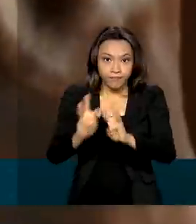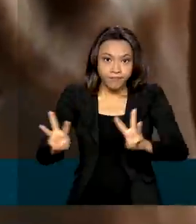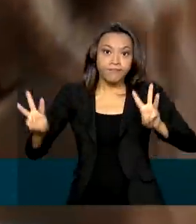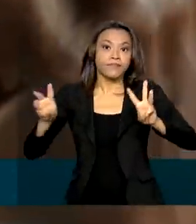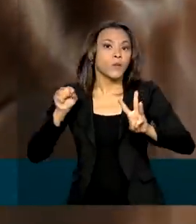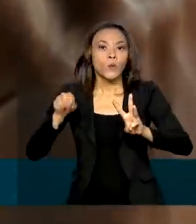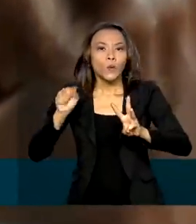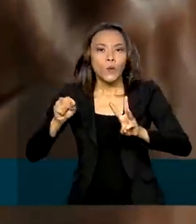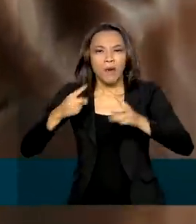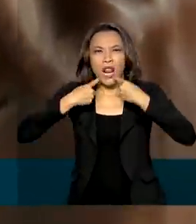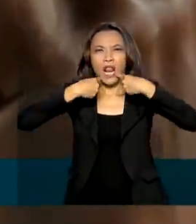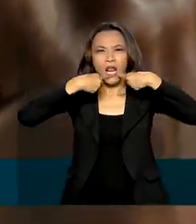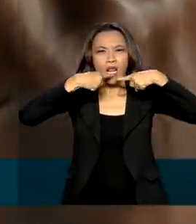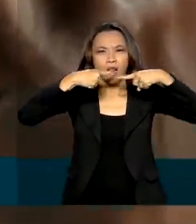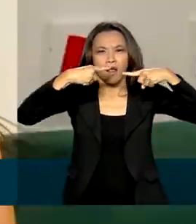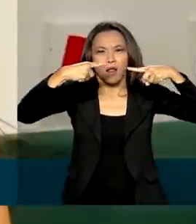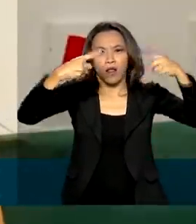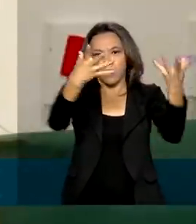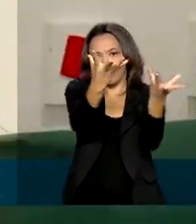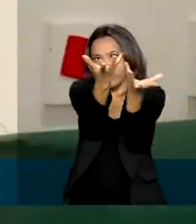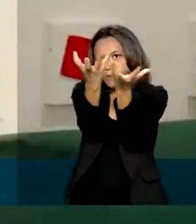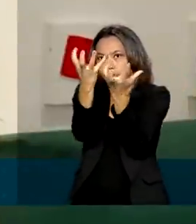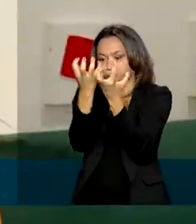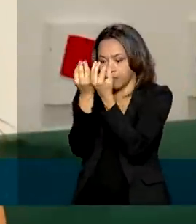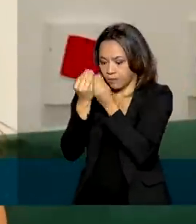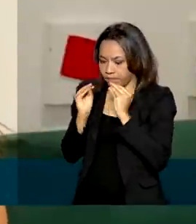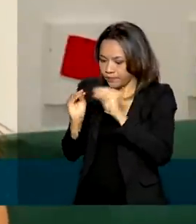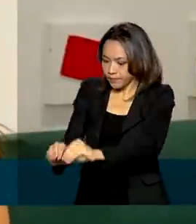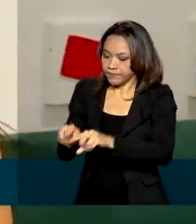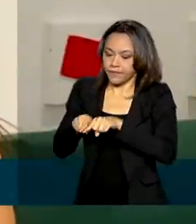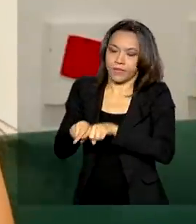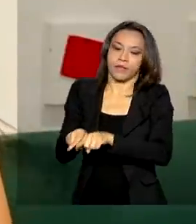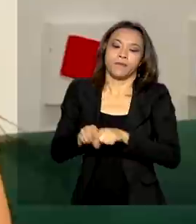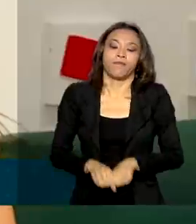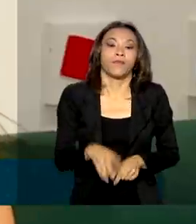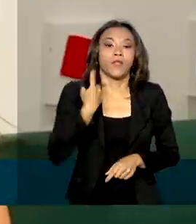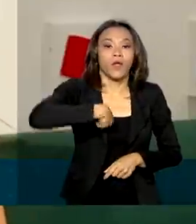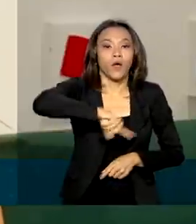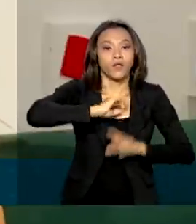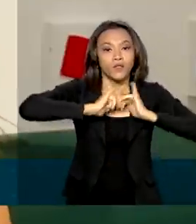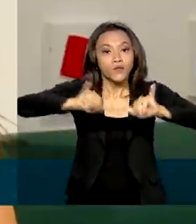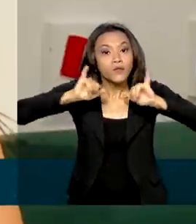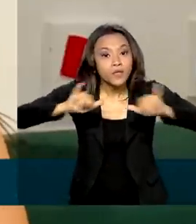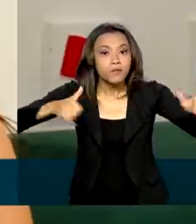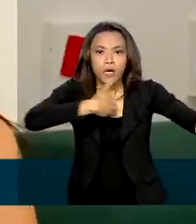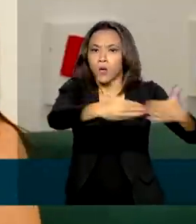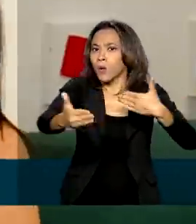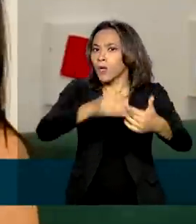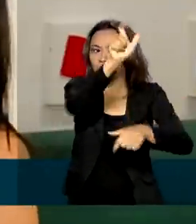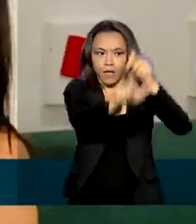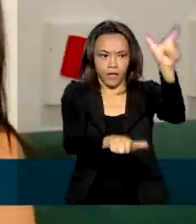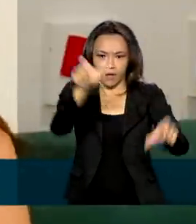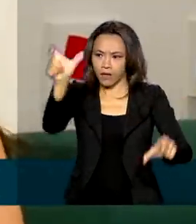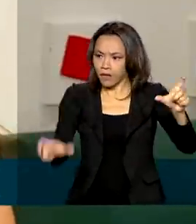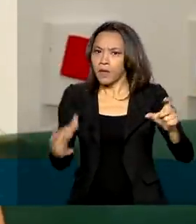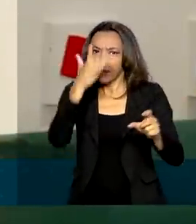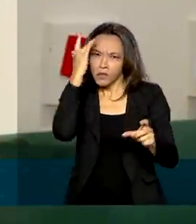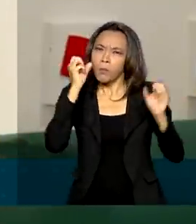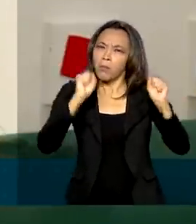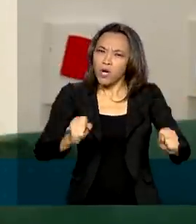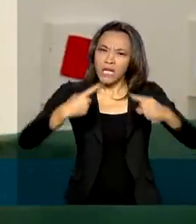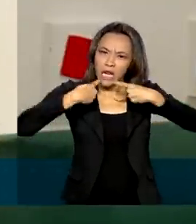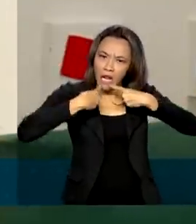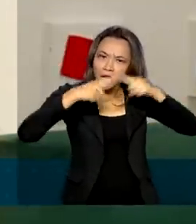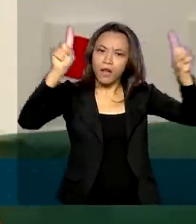concentrar as denúncias dos casos. Nós estamos lançando essa campanha para que qualquer cidadão possa denunciar essas páginas da